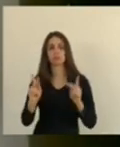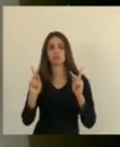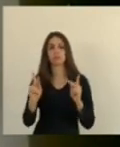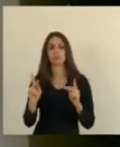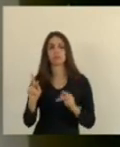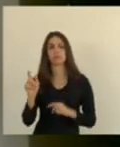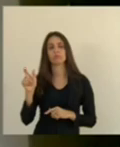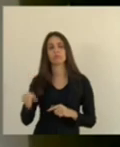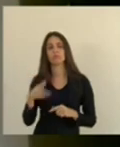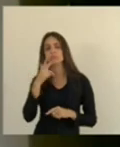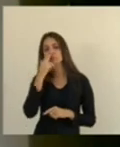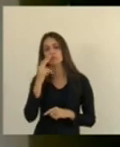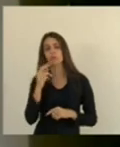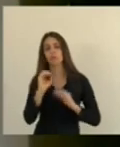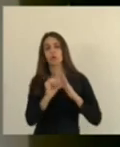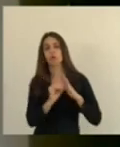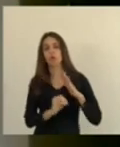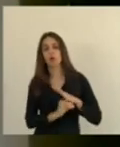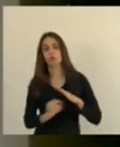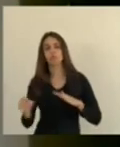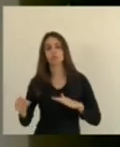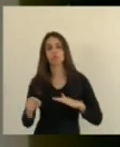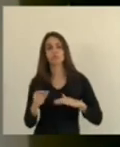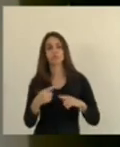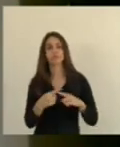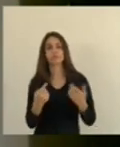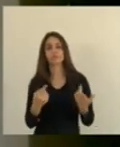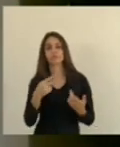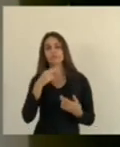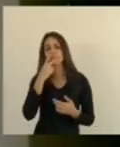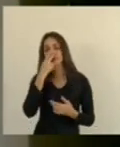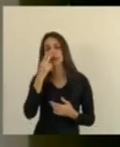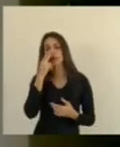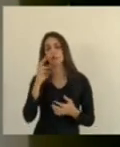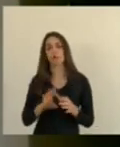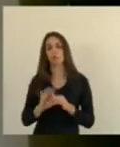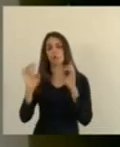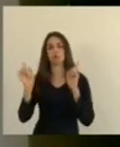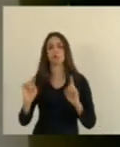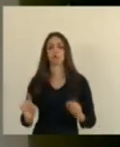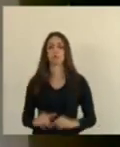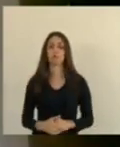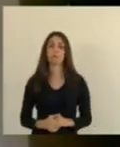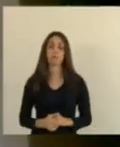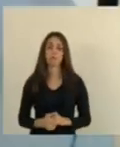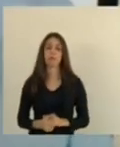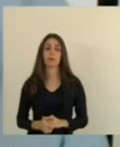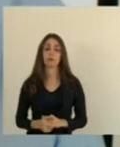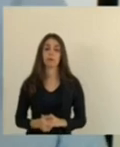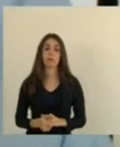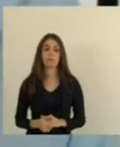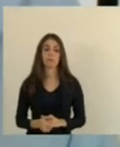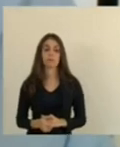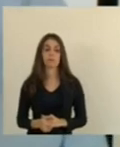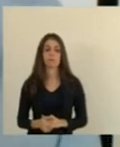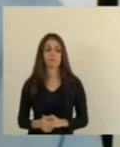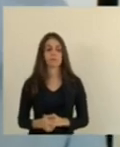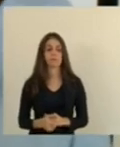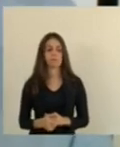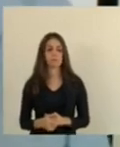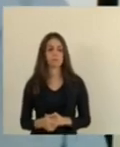ele não fique usando o órgão sem ele realmente ter autorizado ok então eu passo eu avoco a matéria